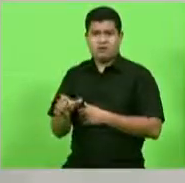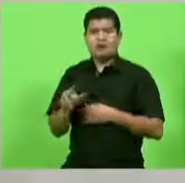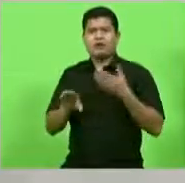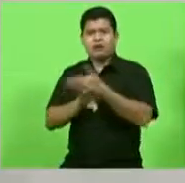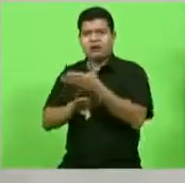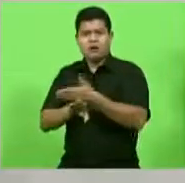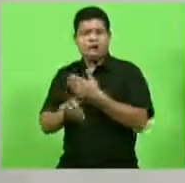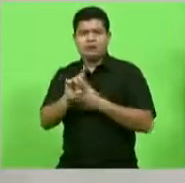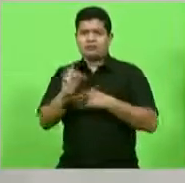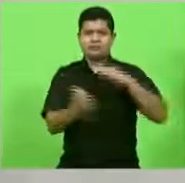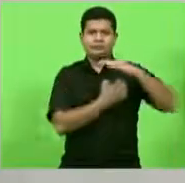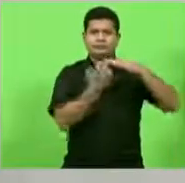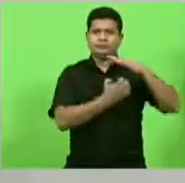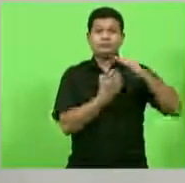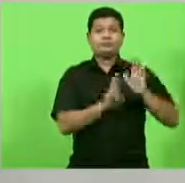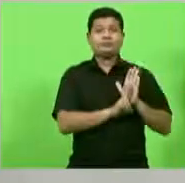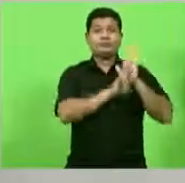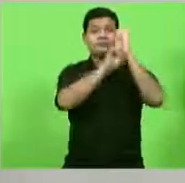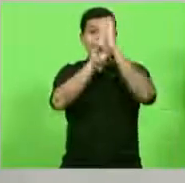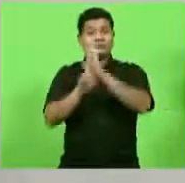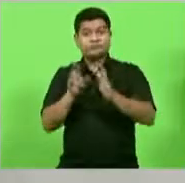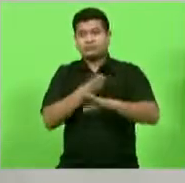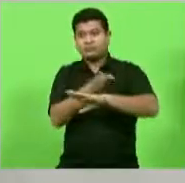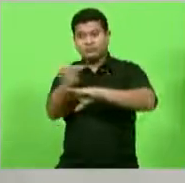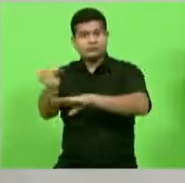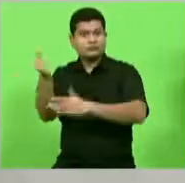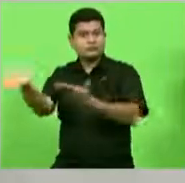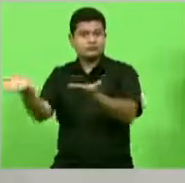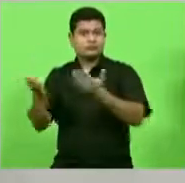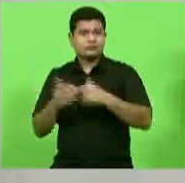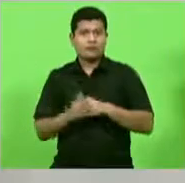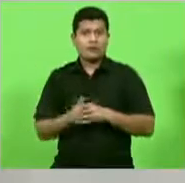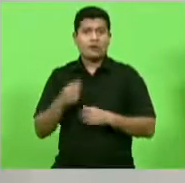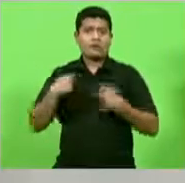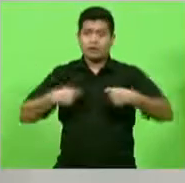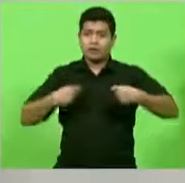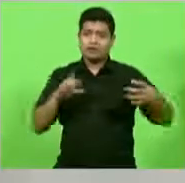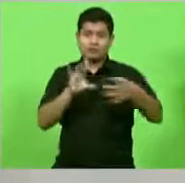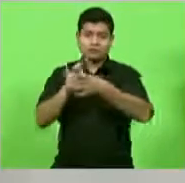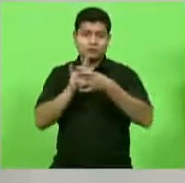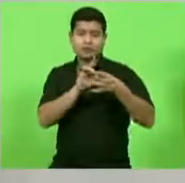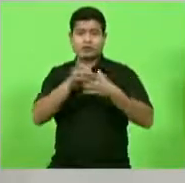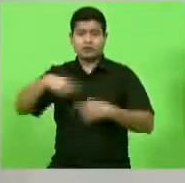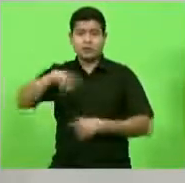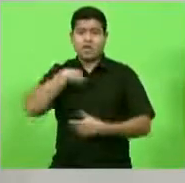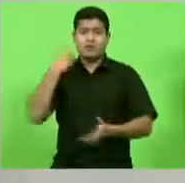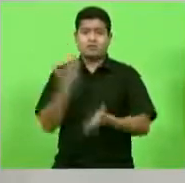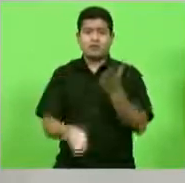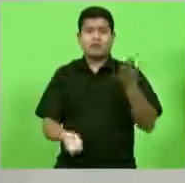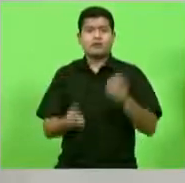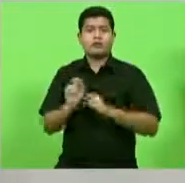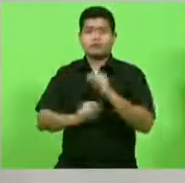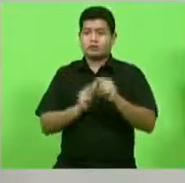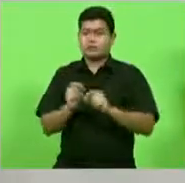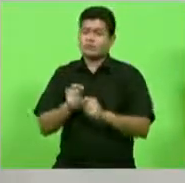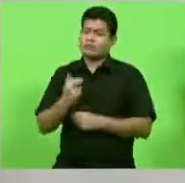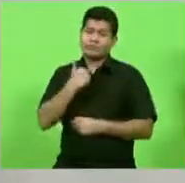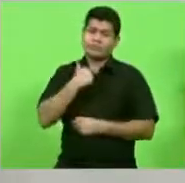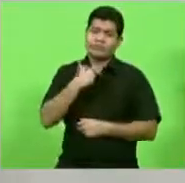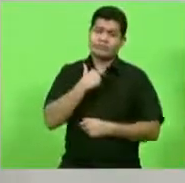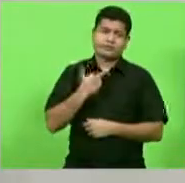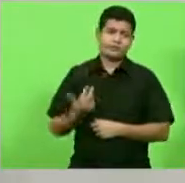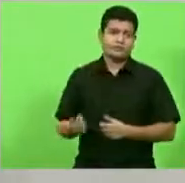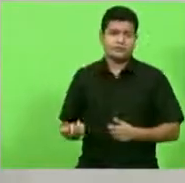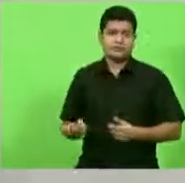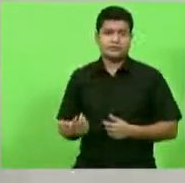empresas ali dentro fazer negócio. É preciso criar esse vínculo com o Estado de Santa Catarina. Nós não podemos perder esse vínculo dos nossos negócios com os outros estados